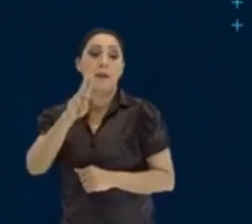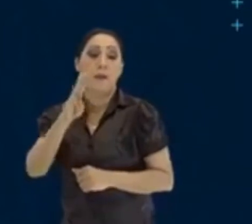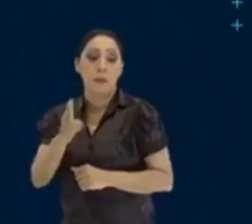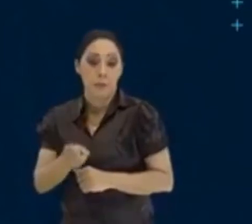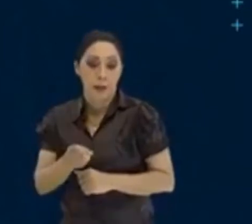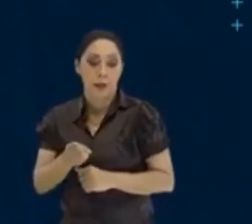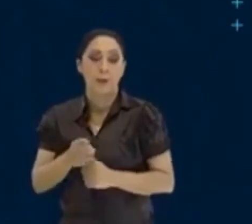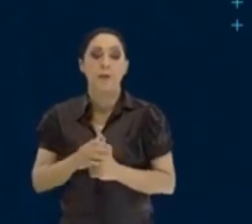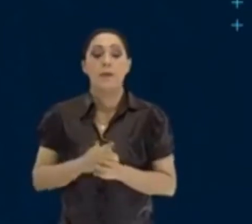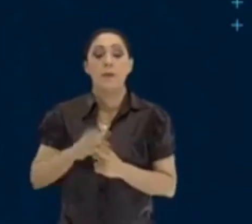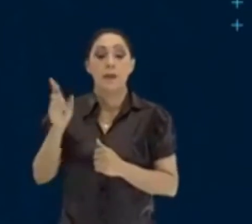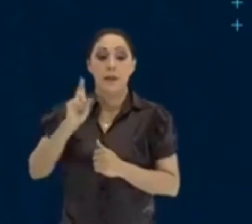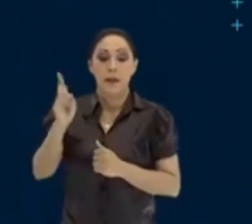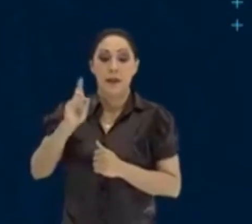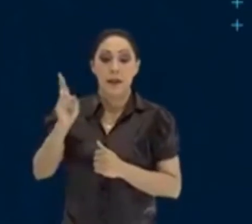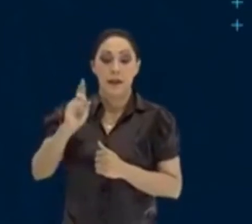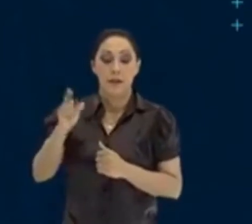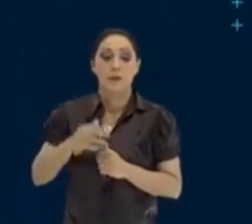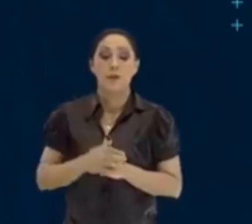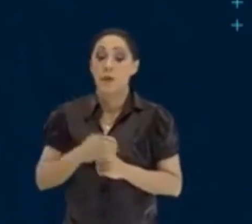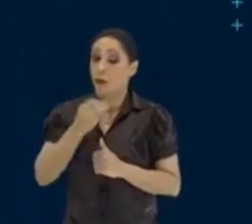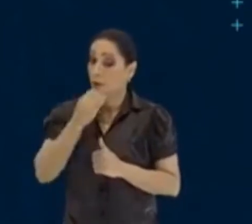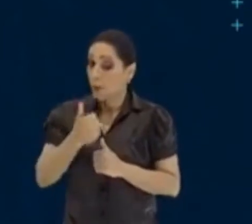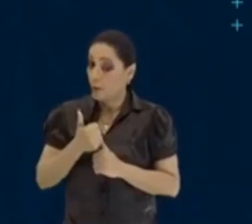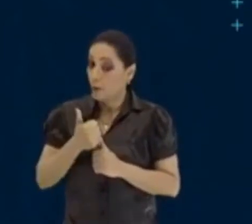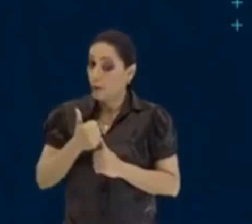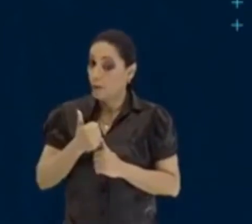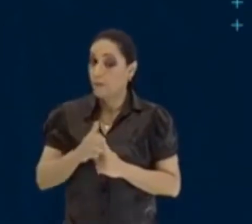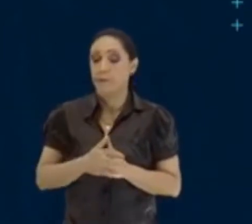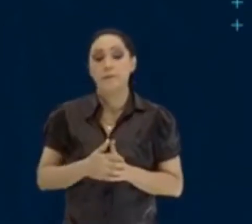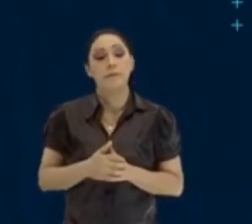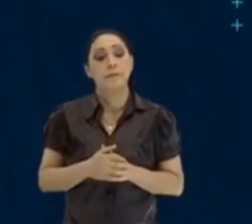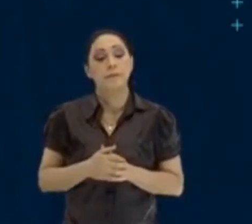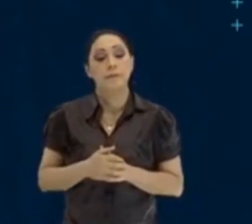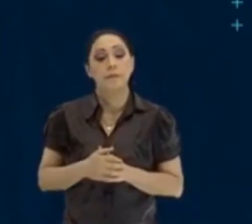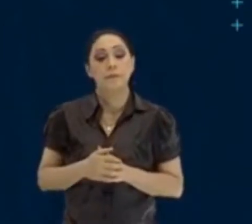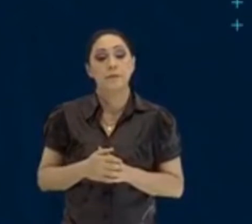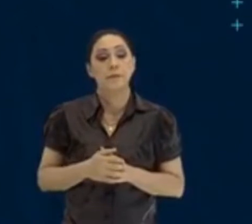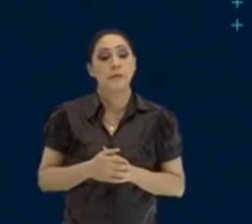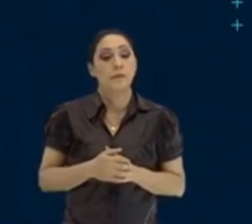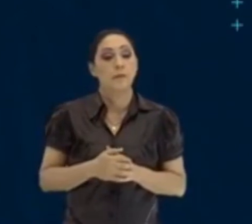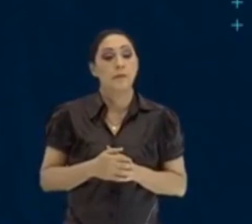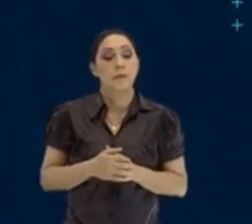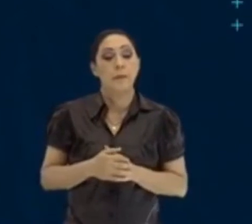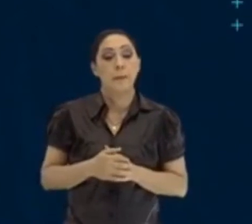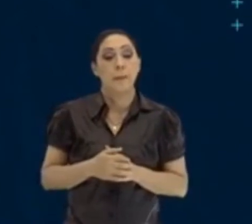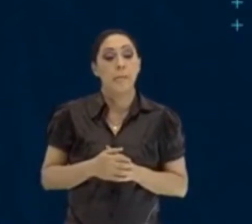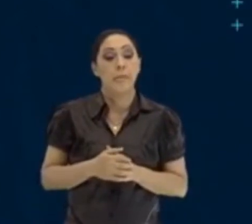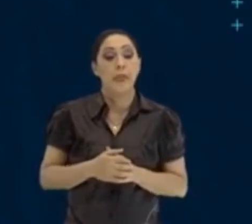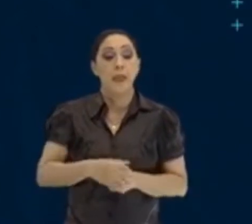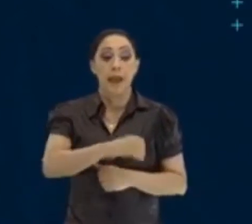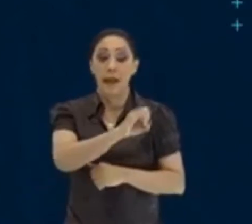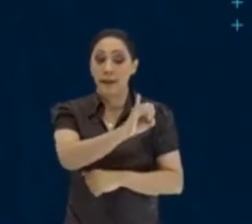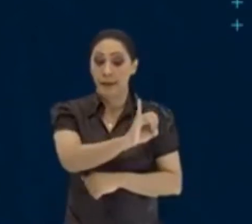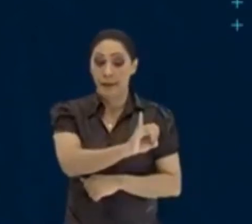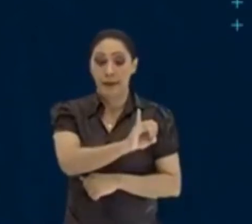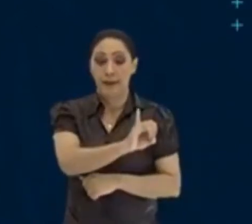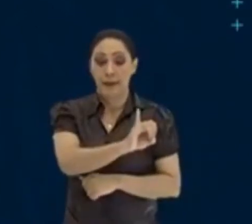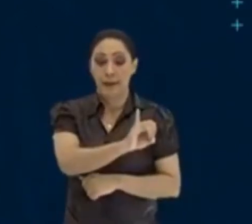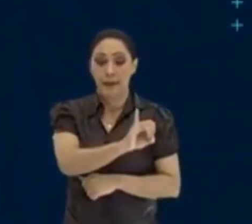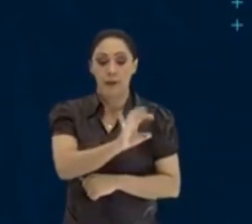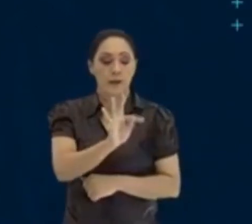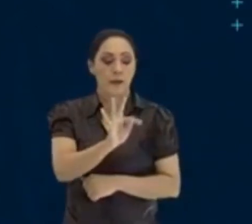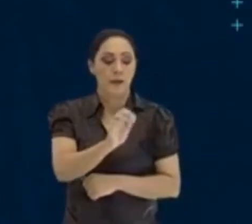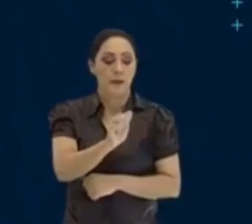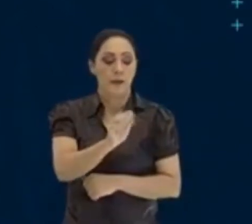15 mil reais. Tá legal? Há uma taxa de juros simples. Olha, a taxa, não é os juros que é